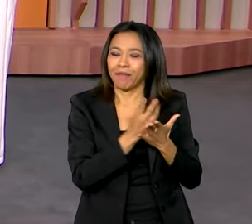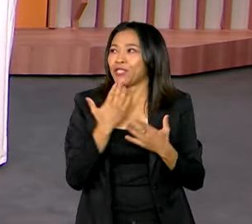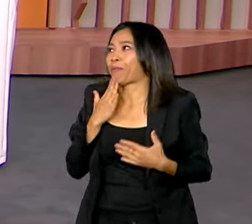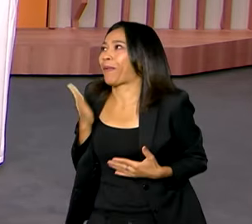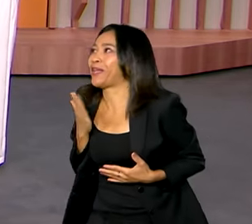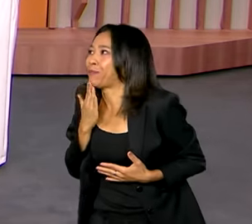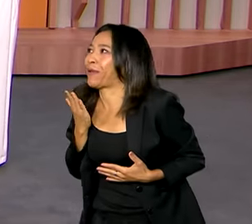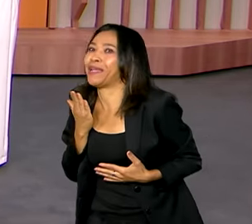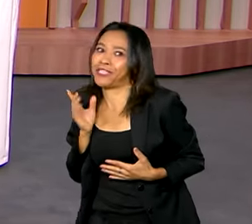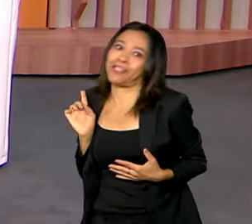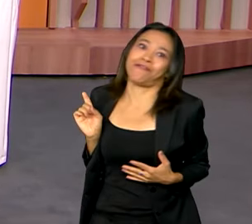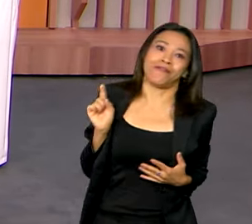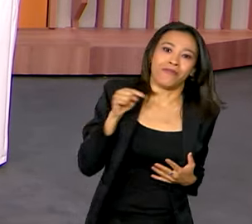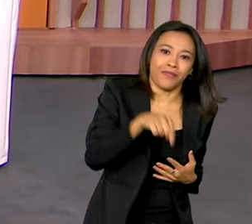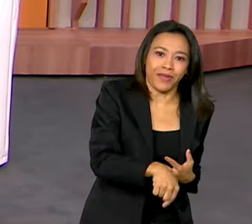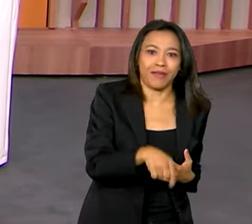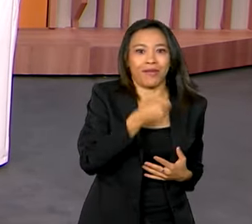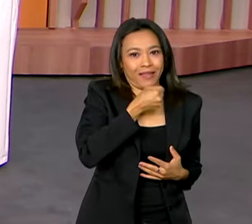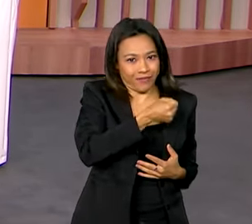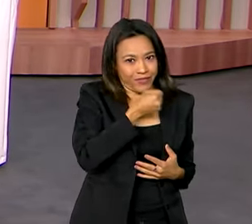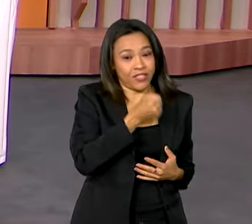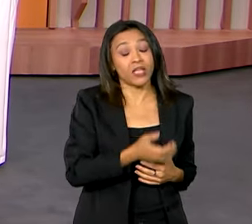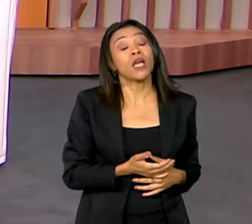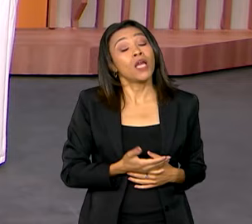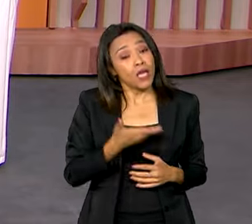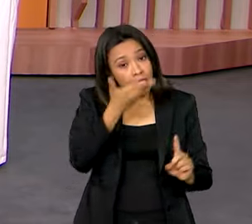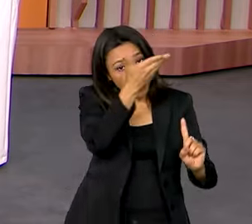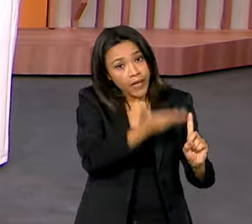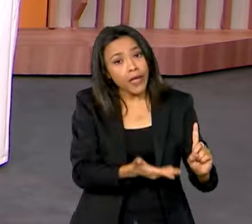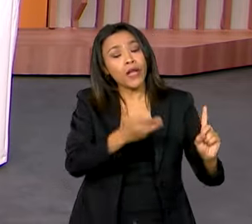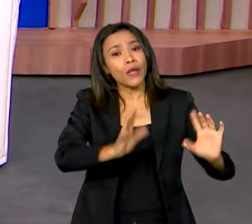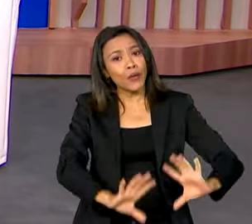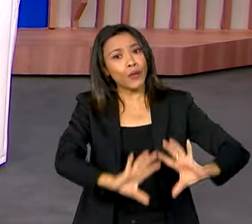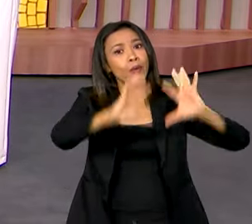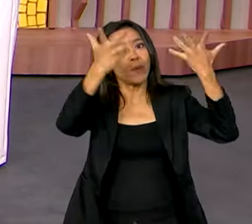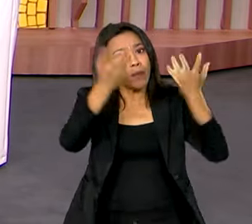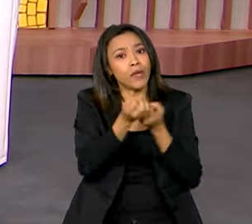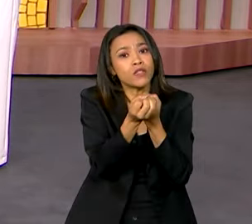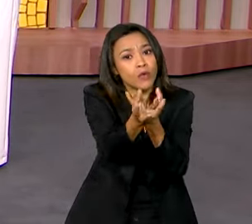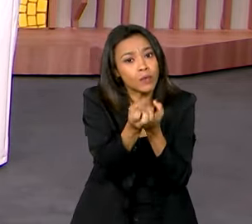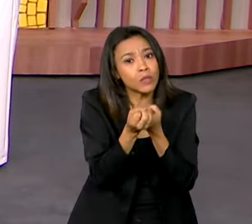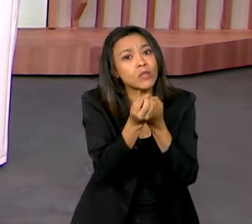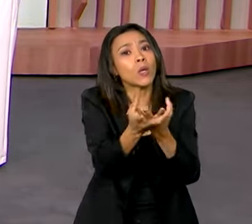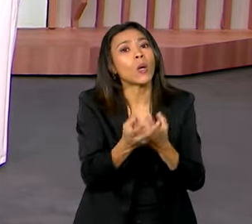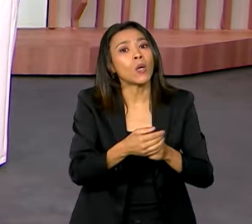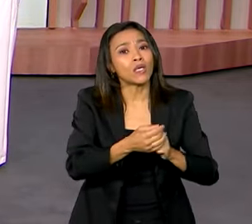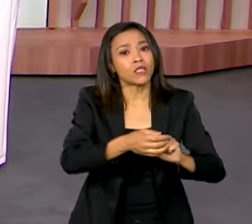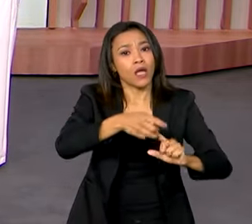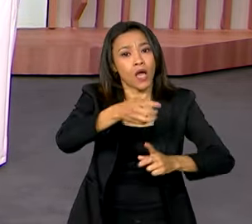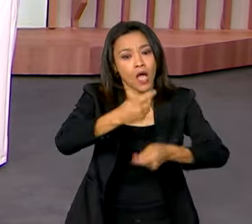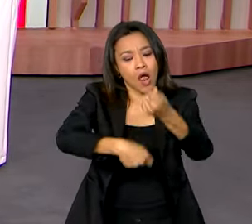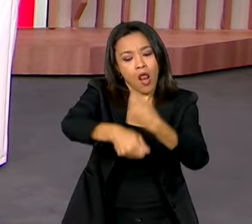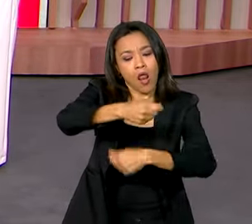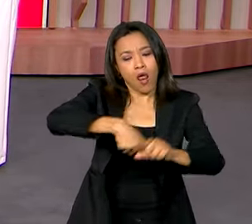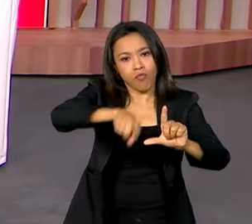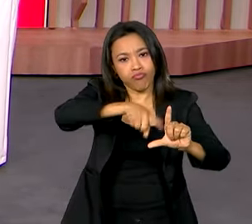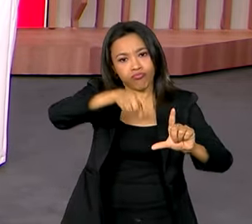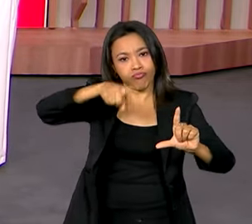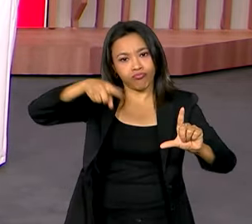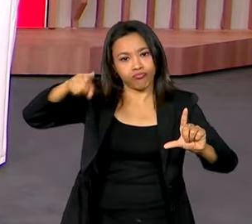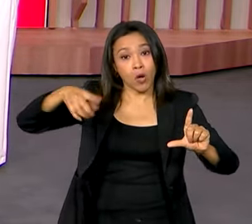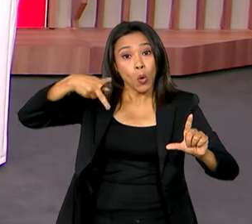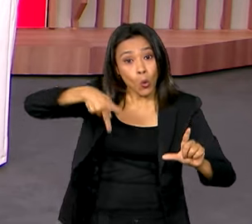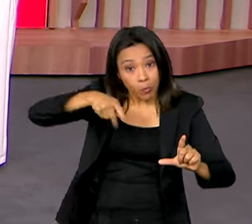muito bem. E o ministro comemorou aqui com a gente os dados da economia. A gente teve anunciado aí o PIB